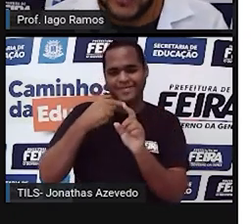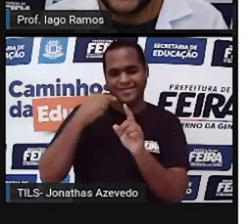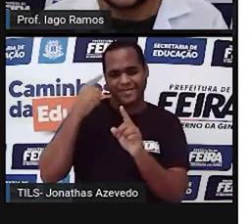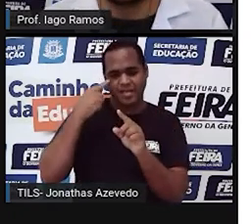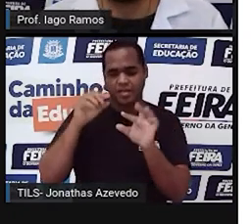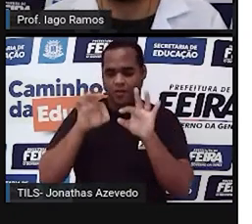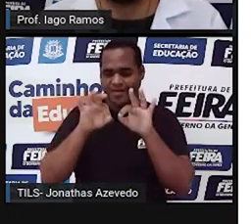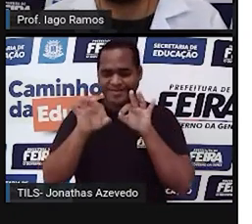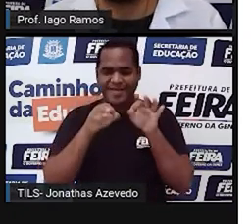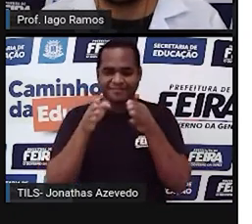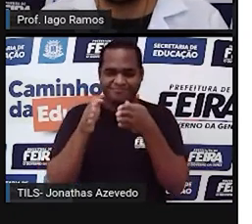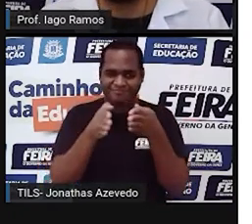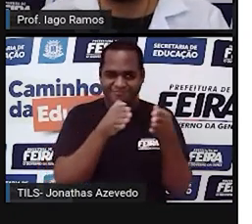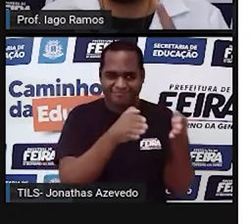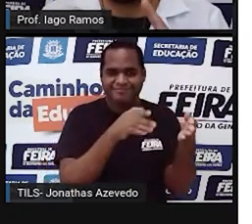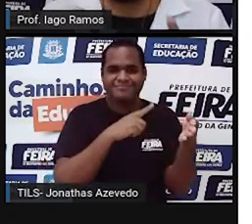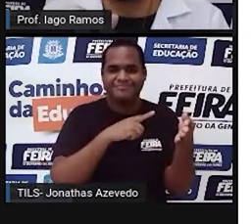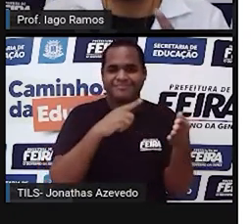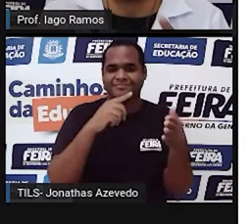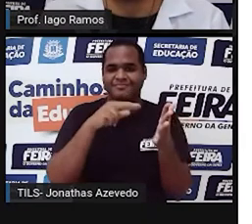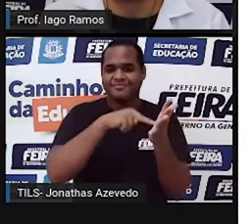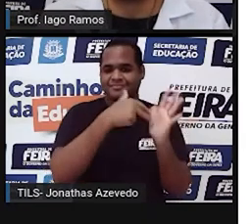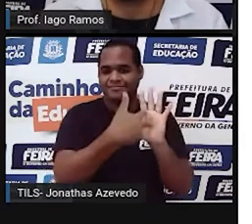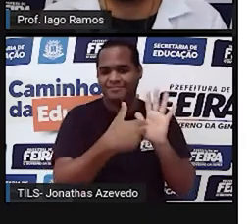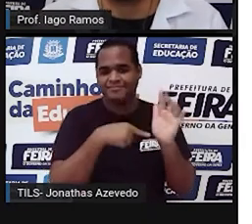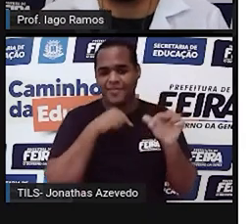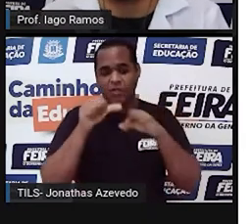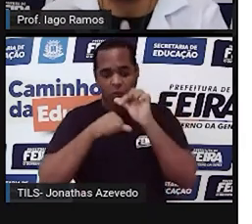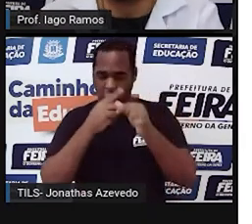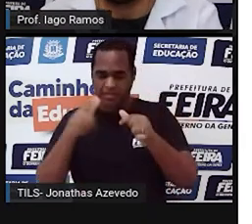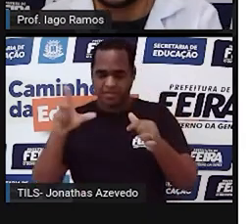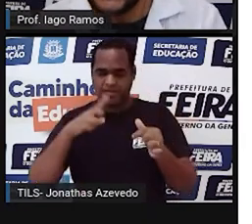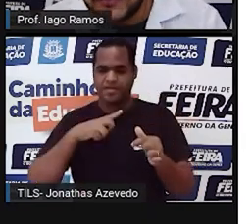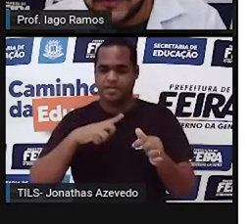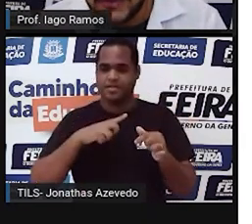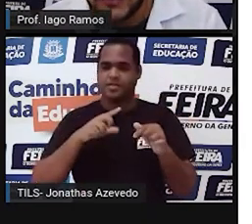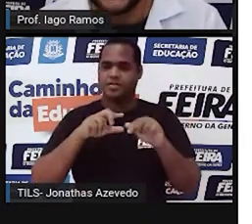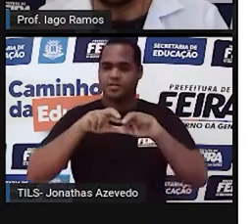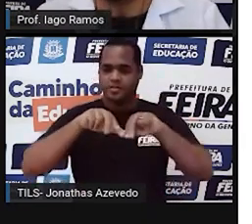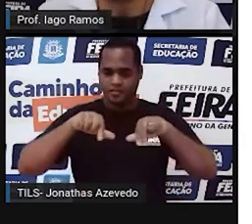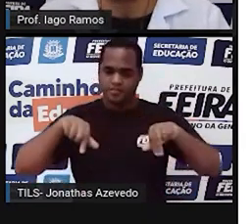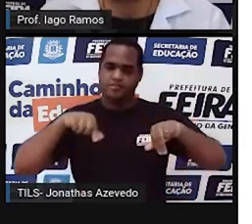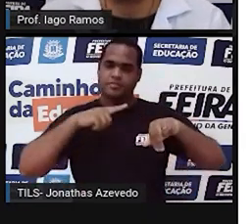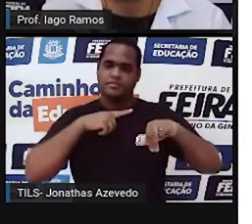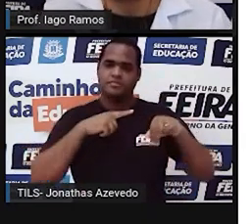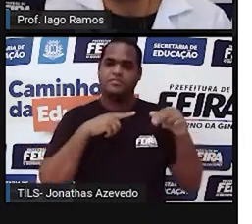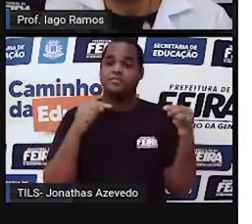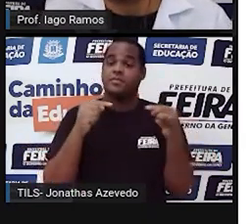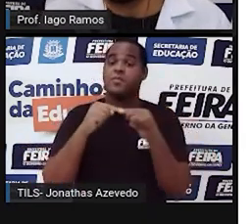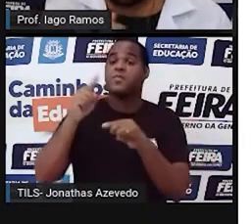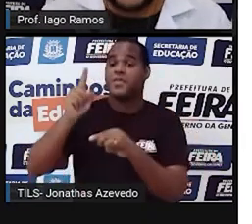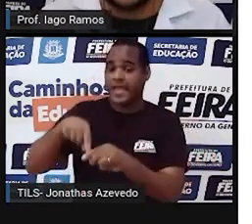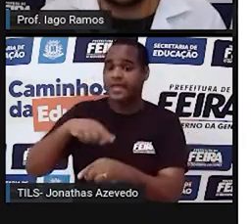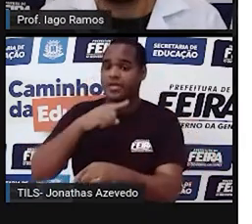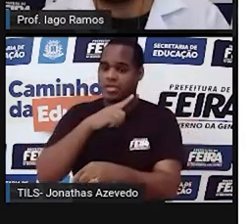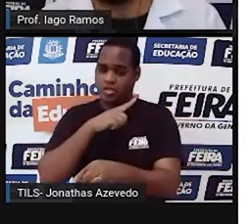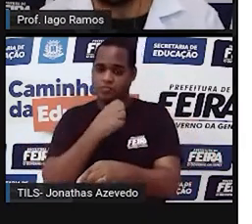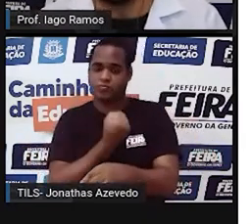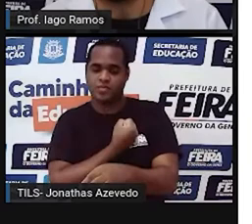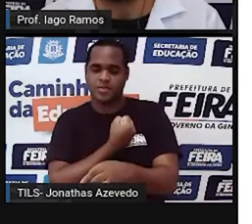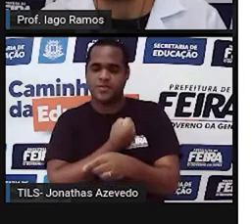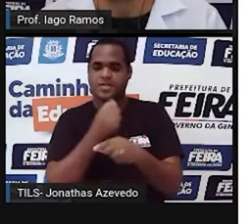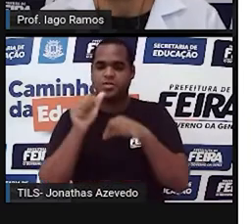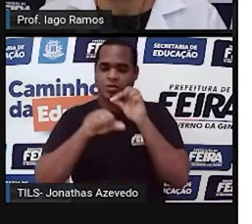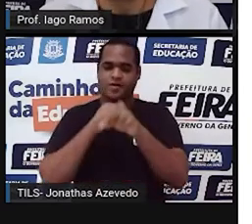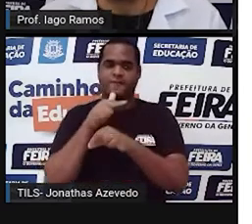significa que se a gente troca de posição os algarismos, o número, ele muda. Tá